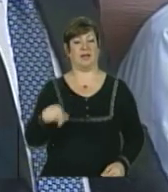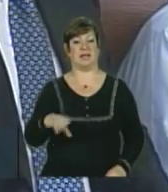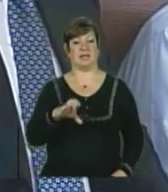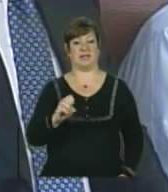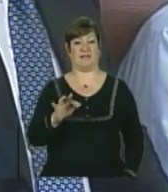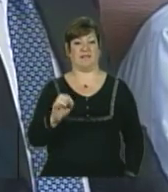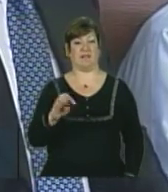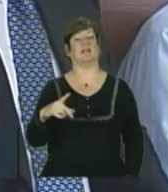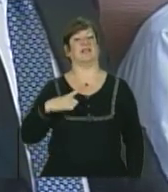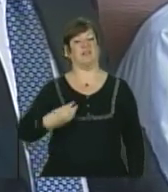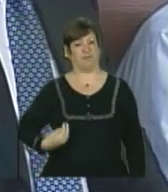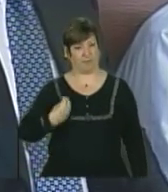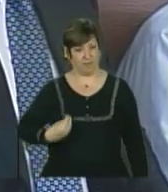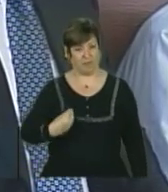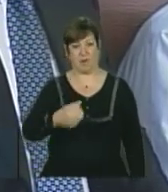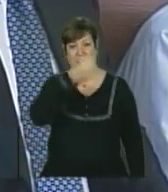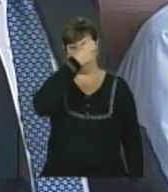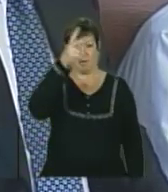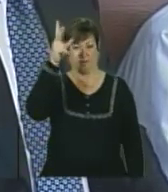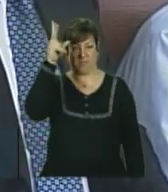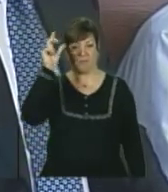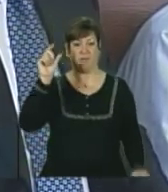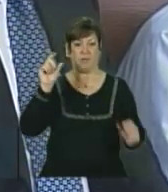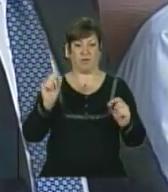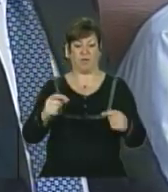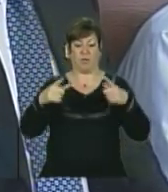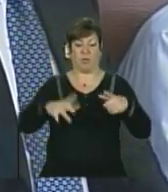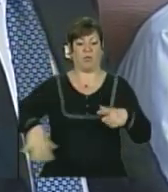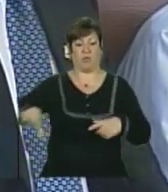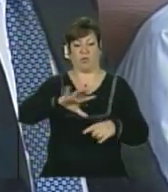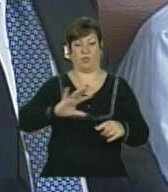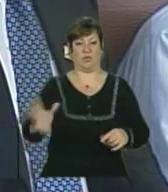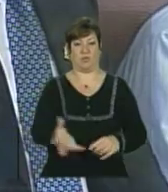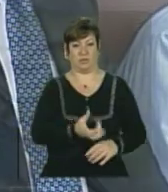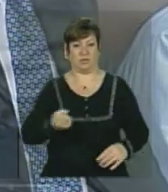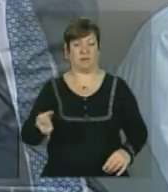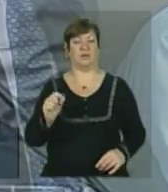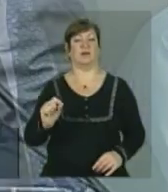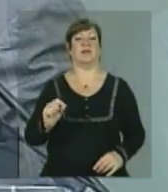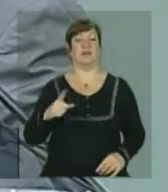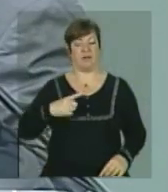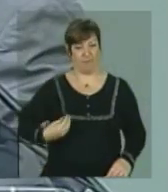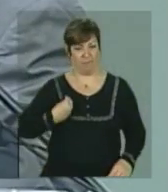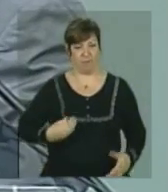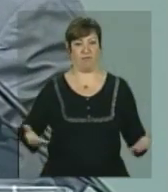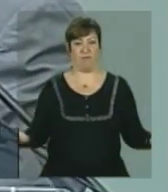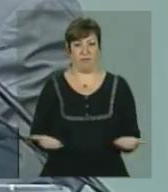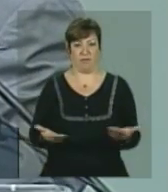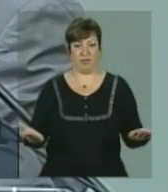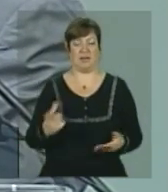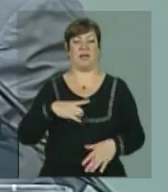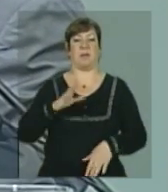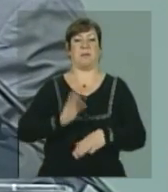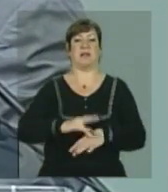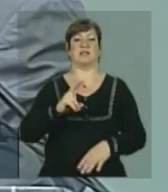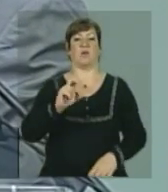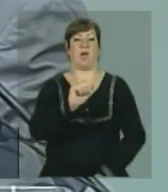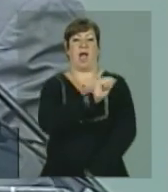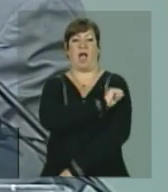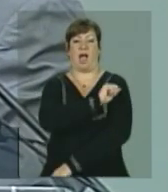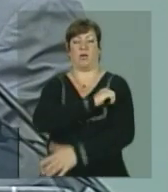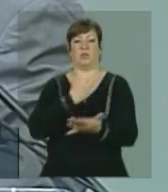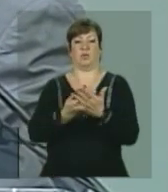está funcionando. A prefeitura desapropriou a área. O Cefete está funcionando. Hoje nós temos mais de 50 alunos lá